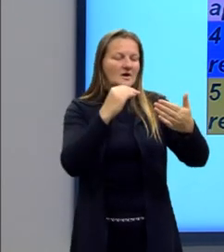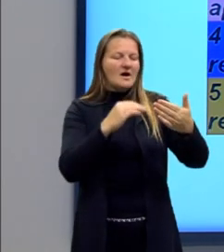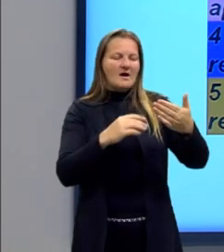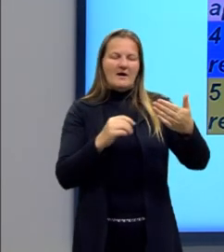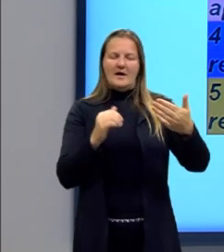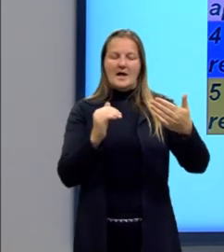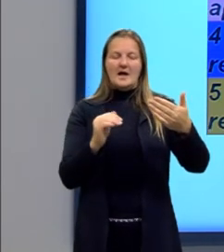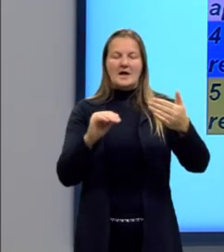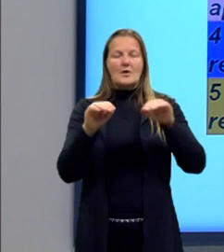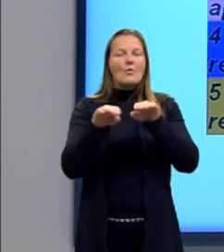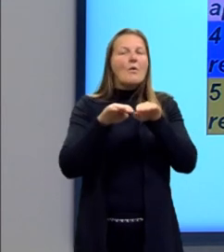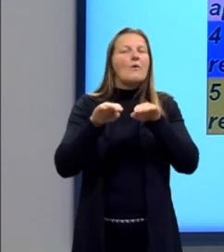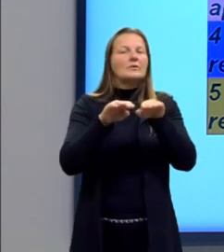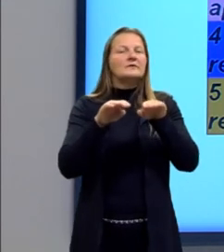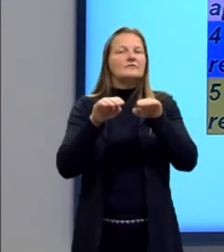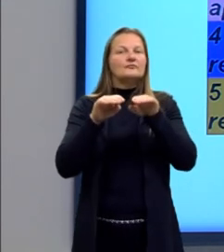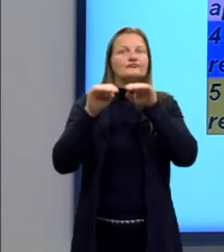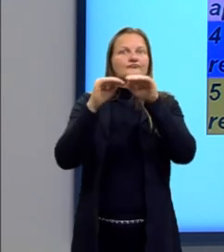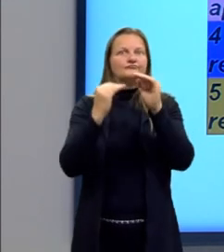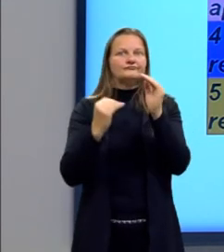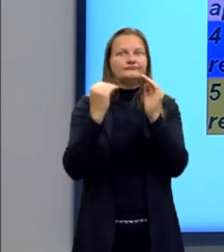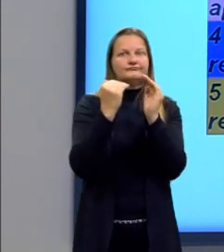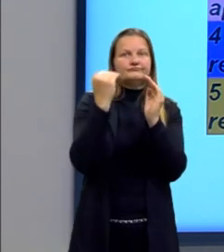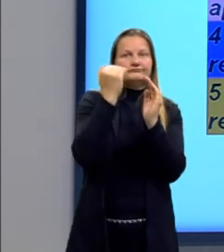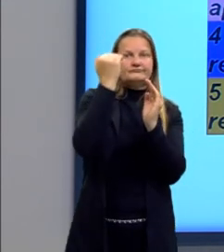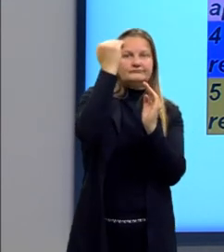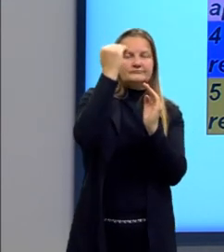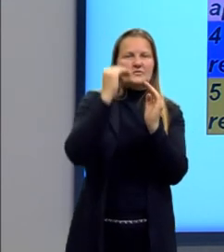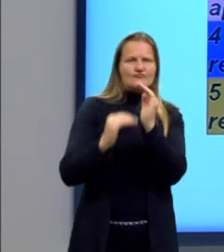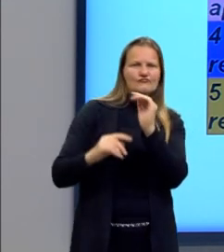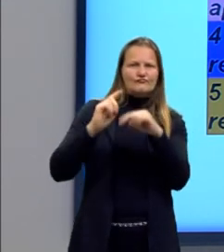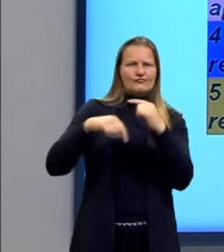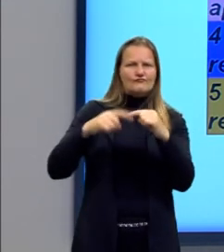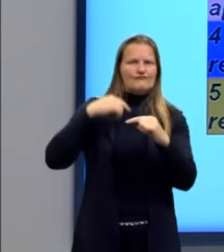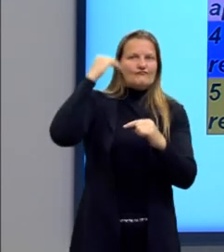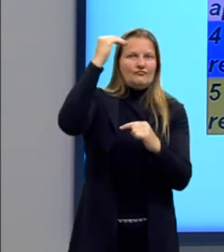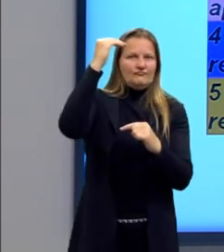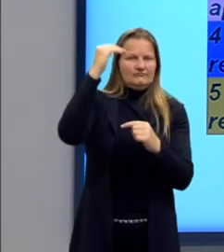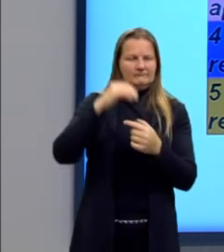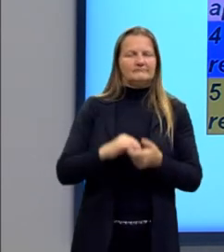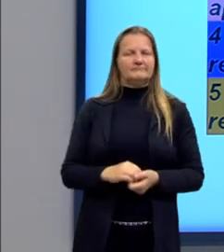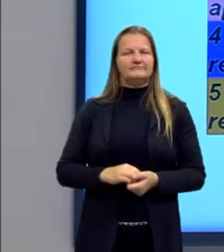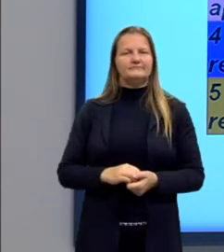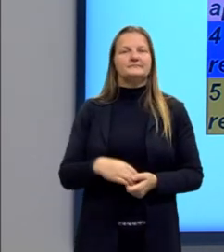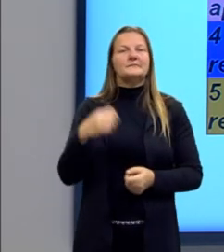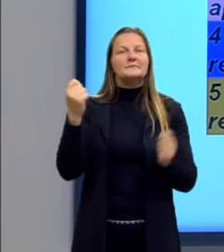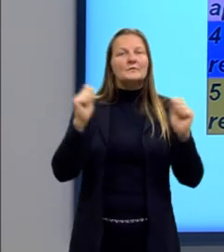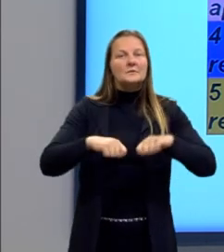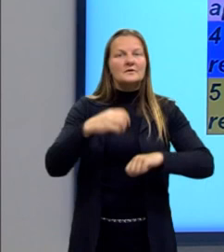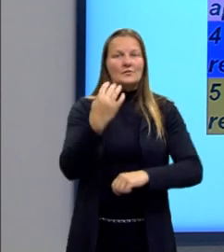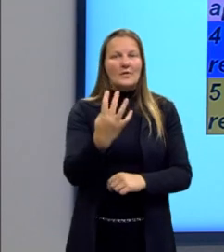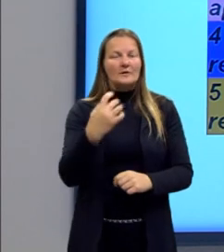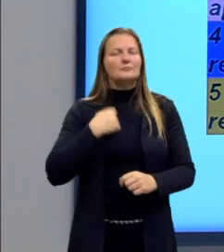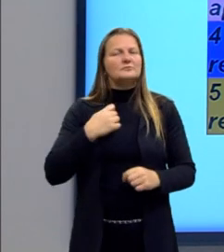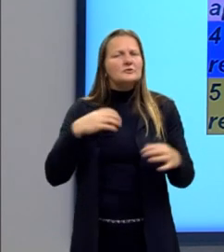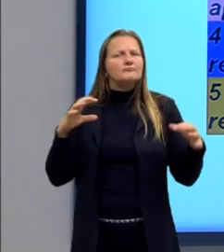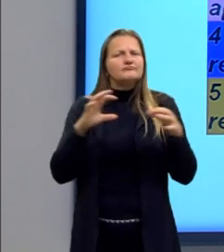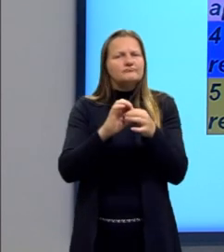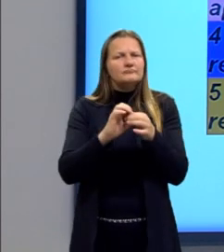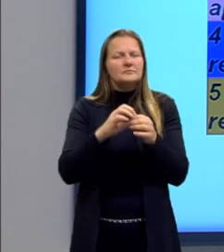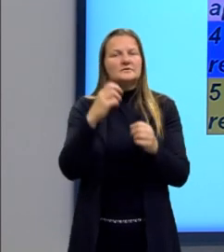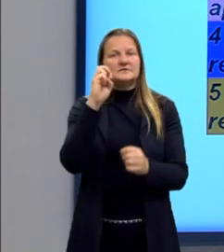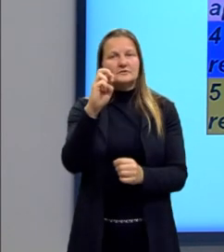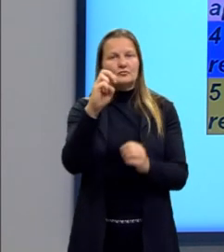alcançar os 200 pontos na competência 4, preciso, então, estar ligada a esses 5